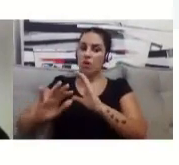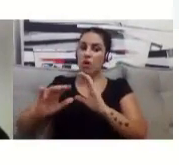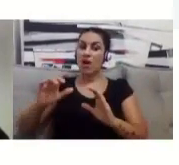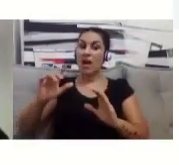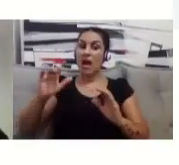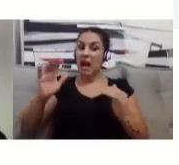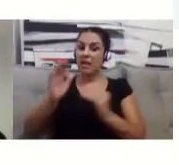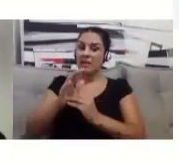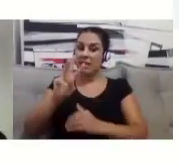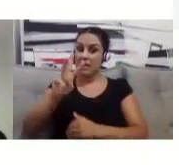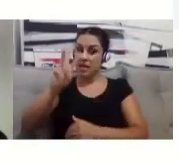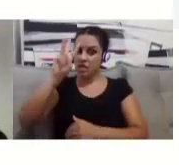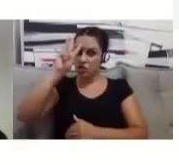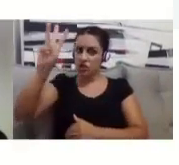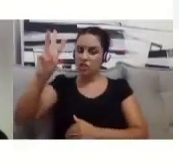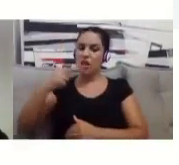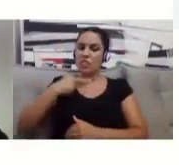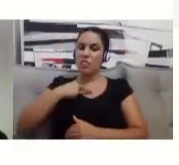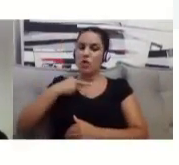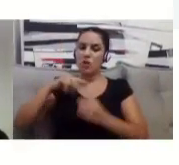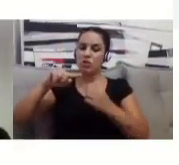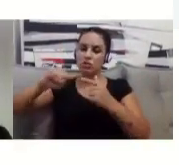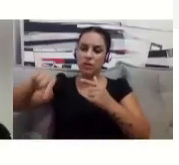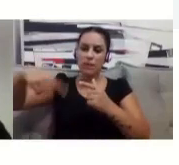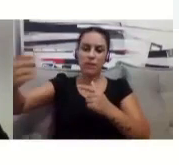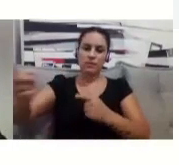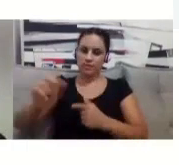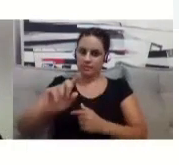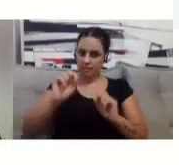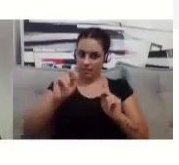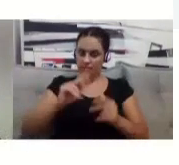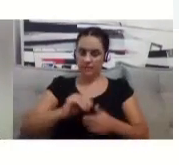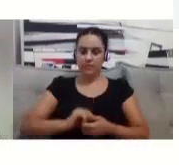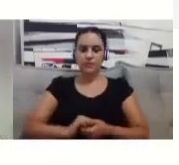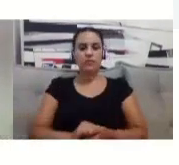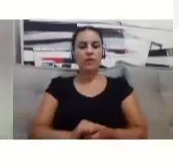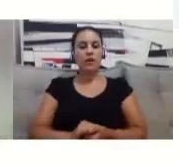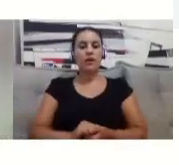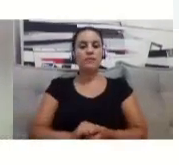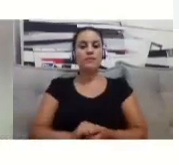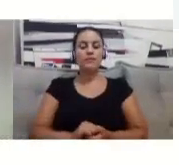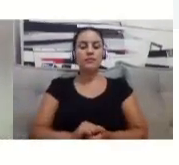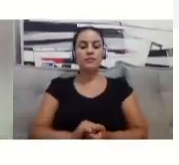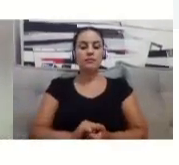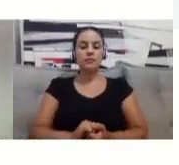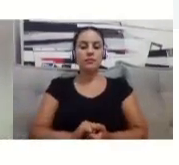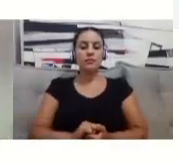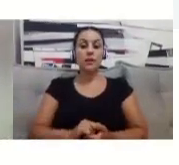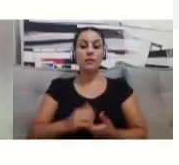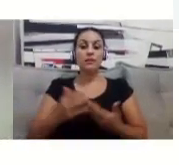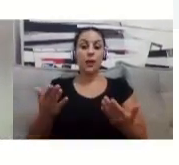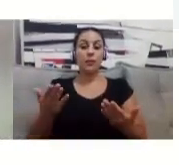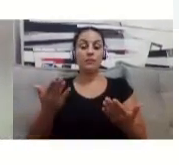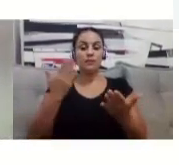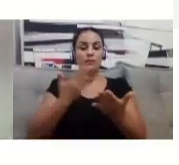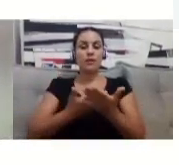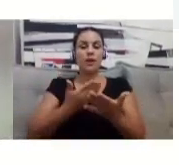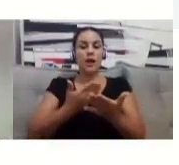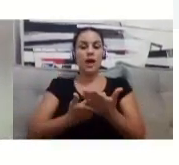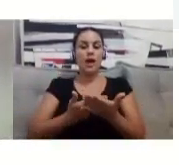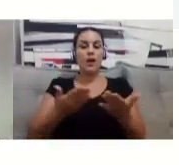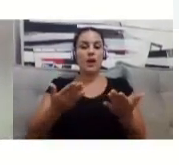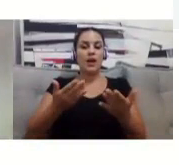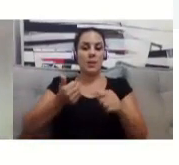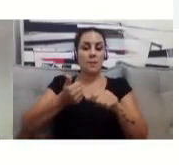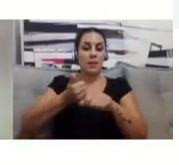mais outro recadinho, então vamos lá, os informes primeiro, né? A aula finaliza, né, esse primeiro período de vocês vai